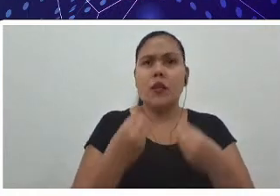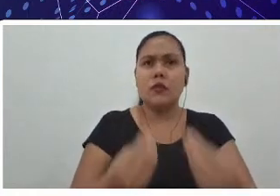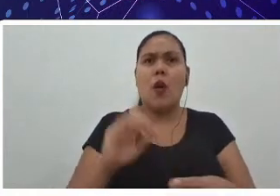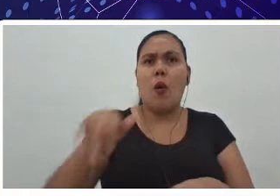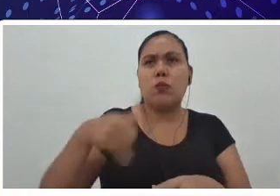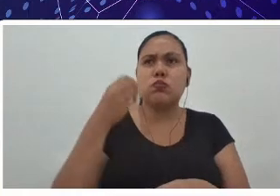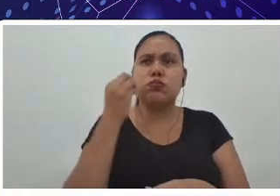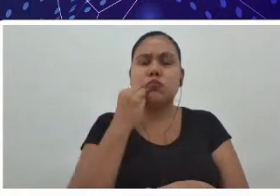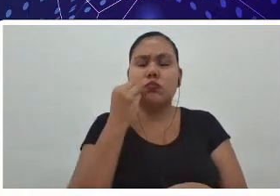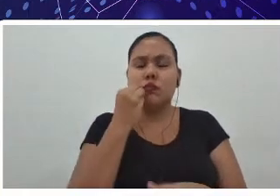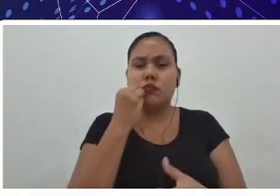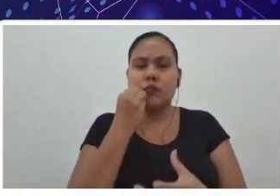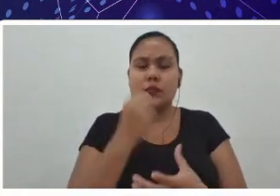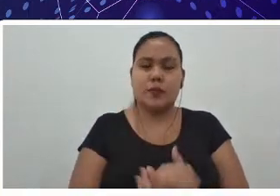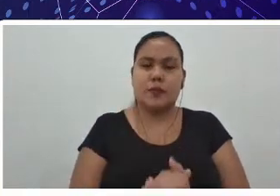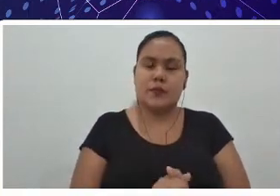você,